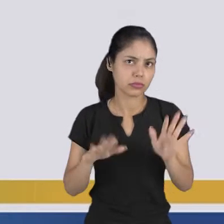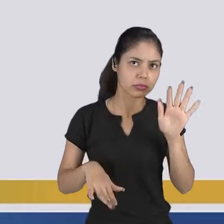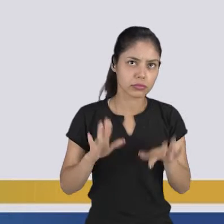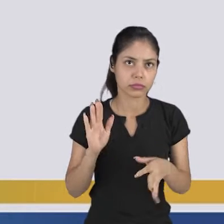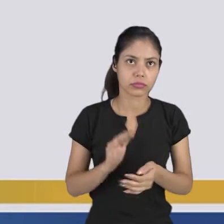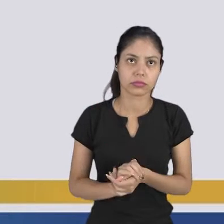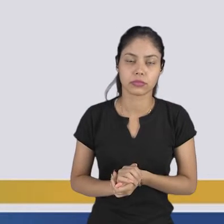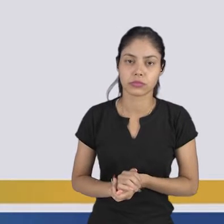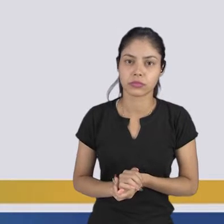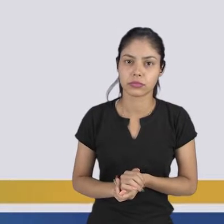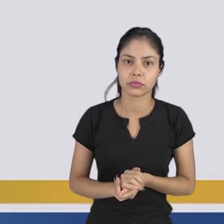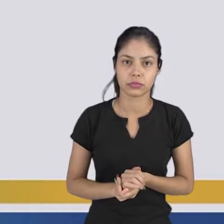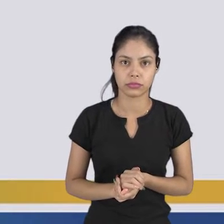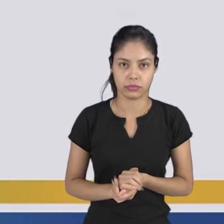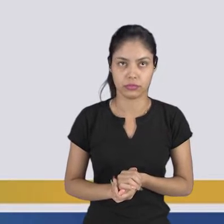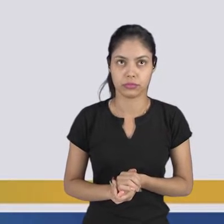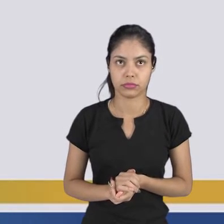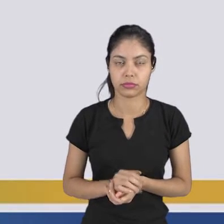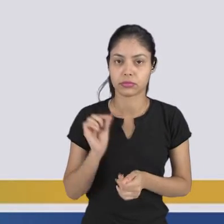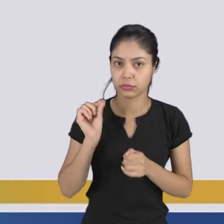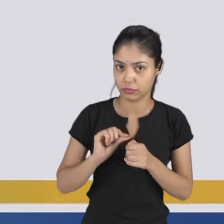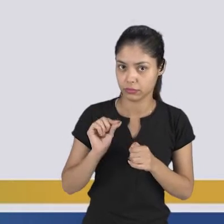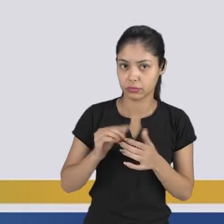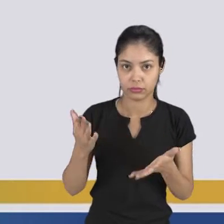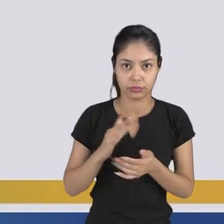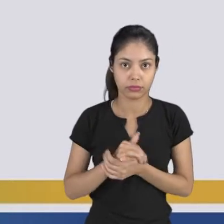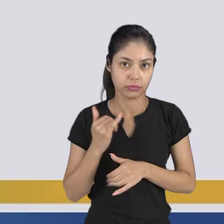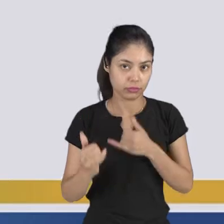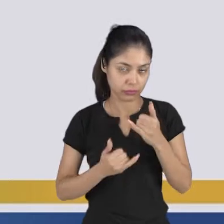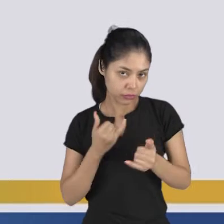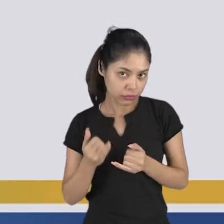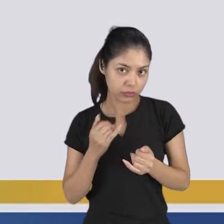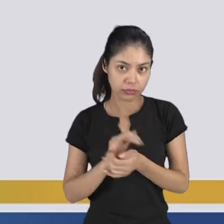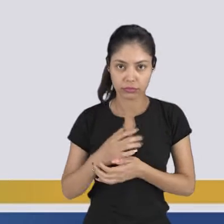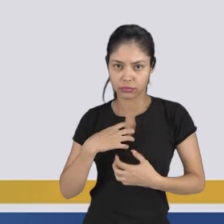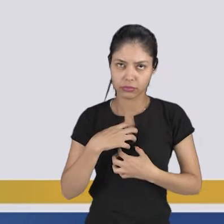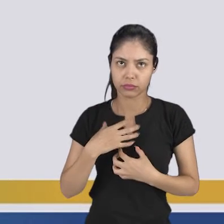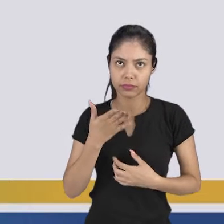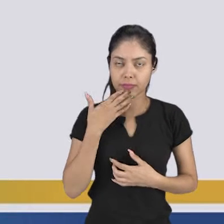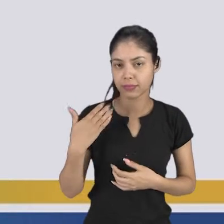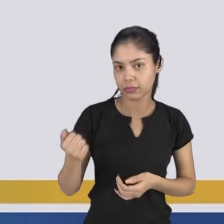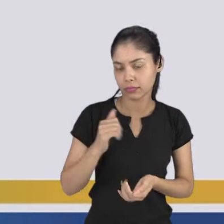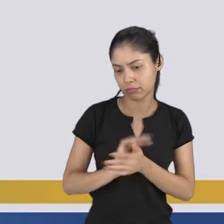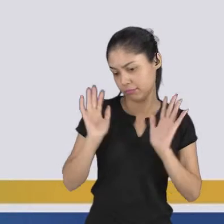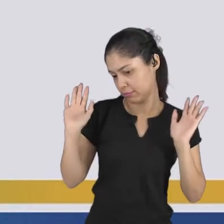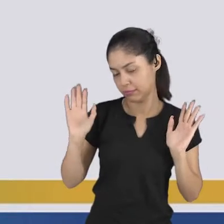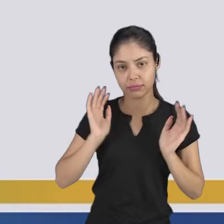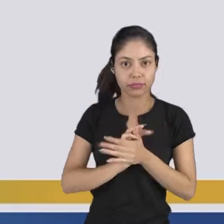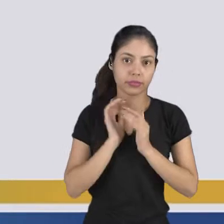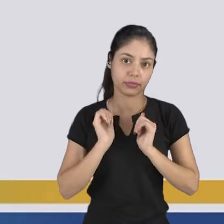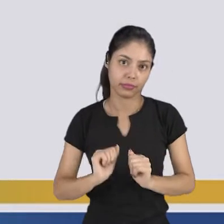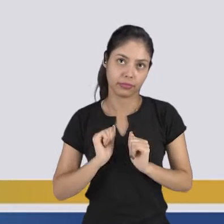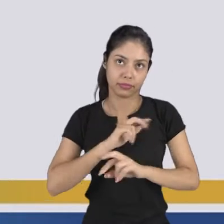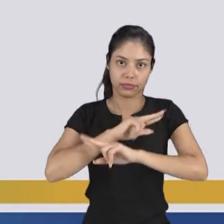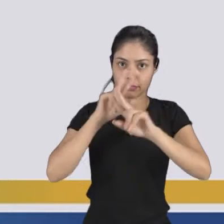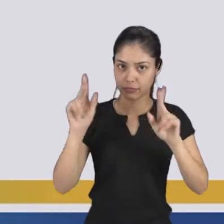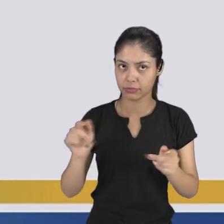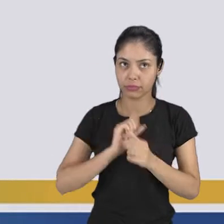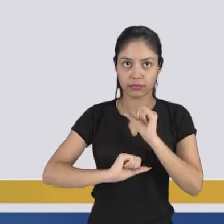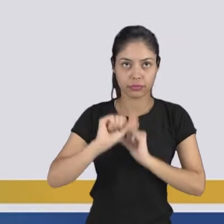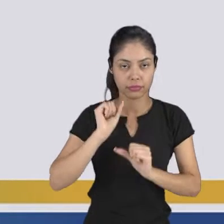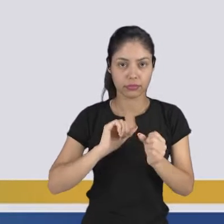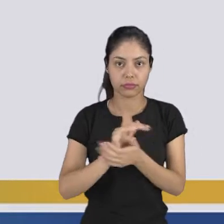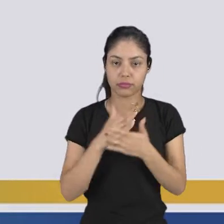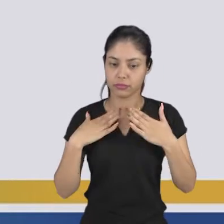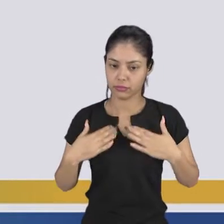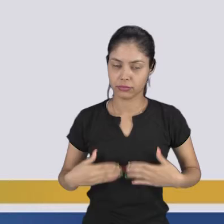conta de humor, ou realmente para fazer uma brincadeira, para se sentir melhor. Enfim, a pessoa pode fazer várias modificações